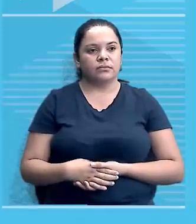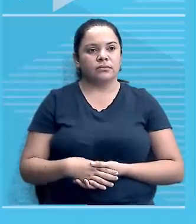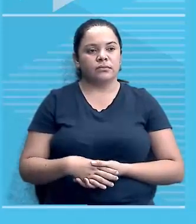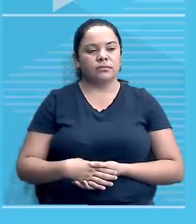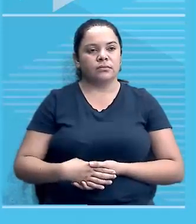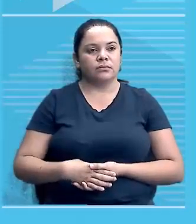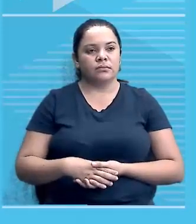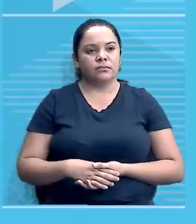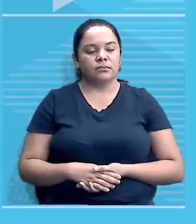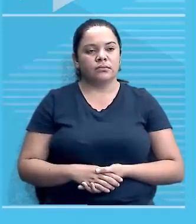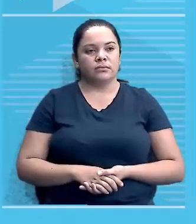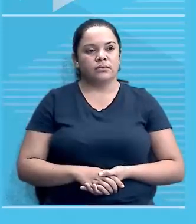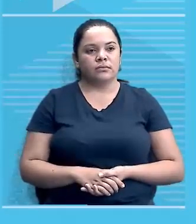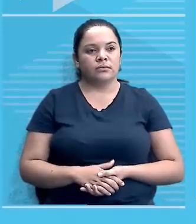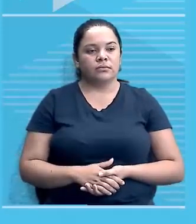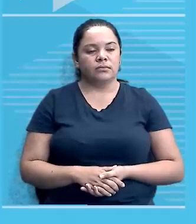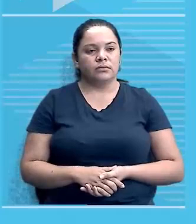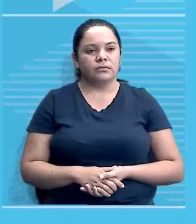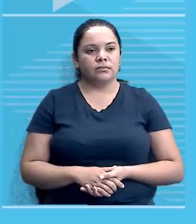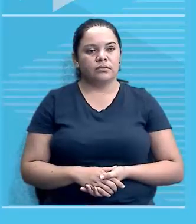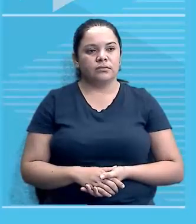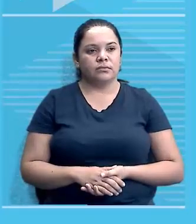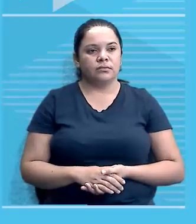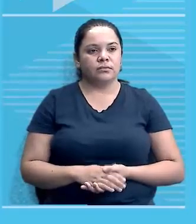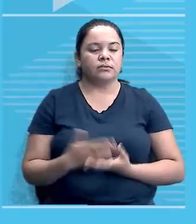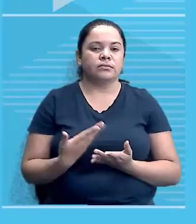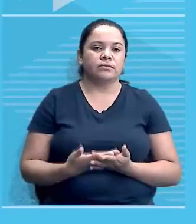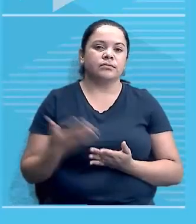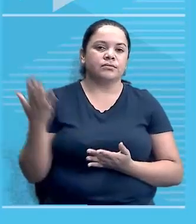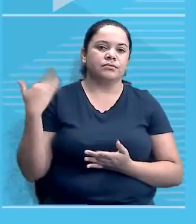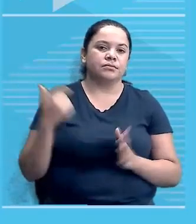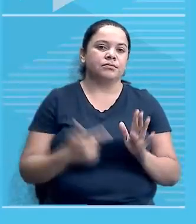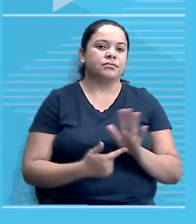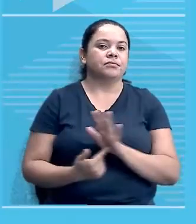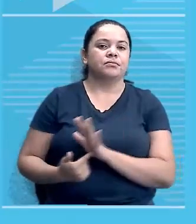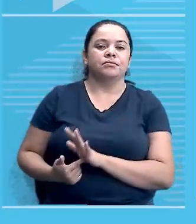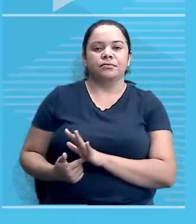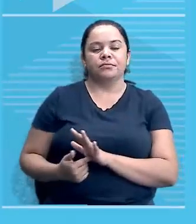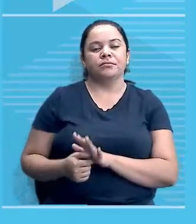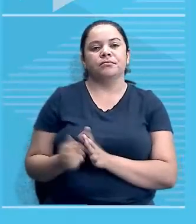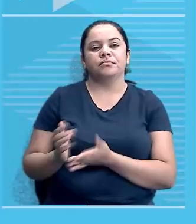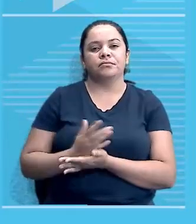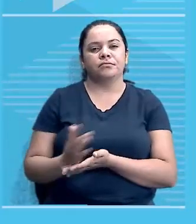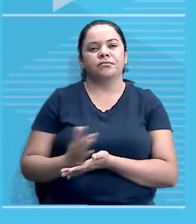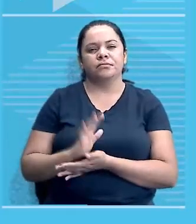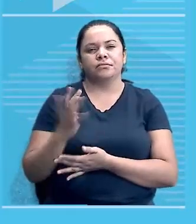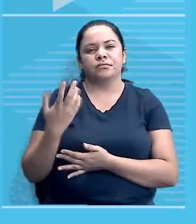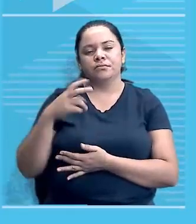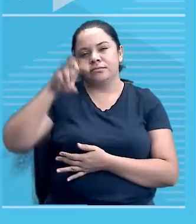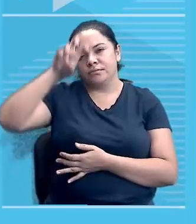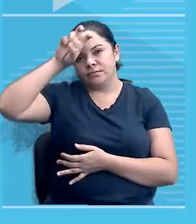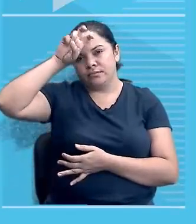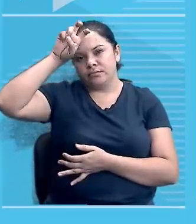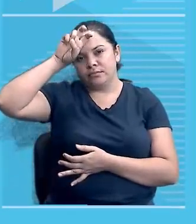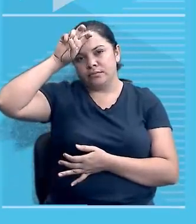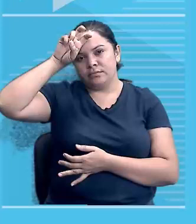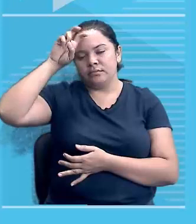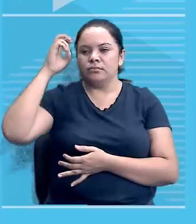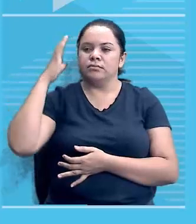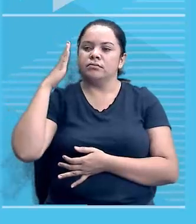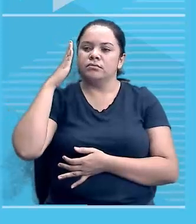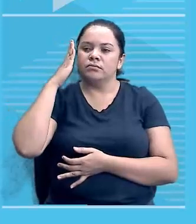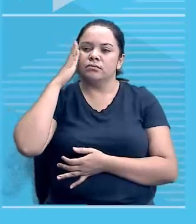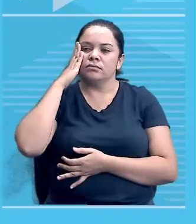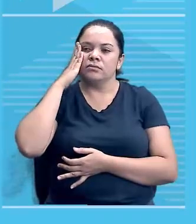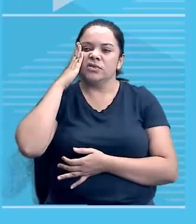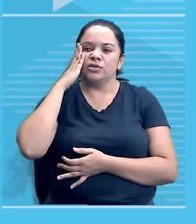nós vimos o caso de alguns países, como por exemplo o Egito, como o Sudão, Gana, agora vamos trabalhar a Líbia. Líbia,